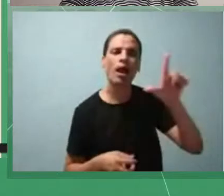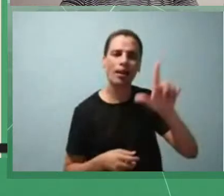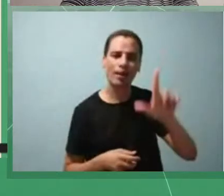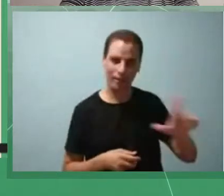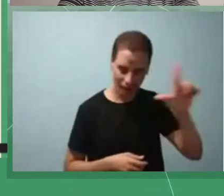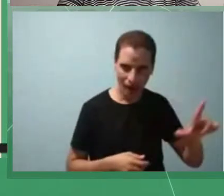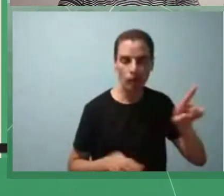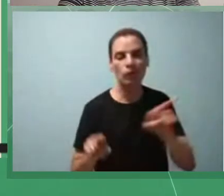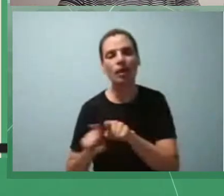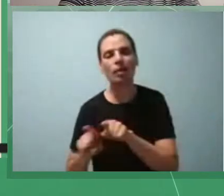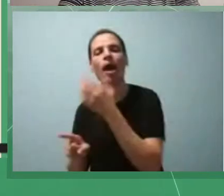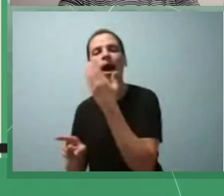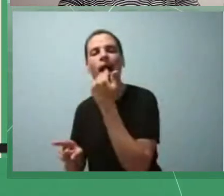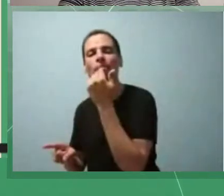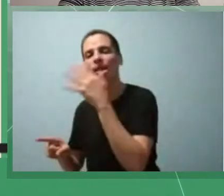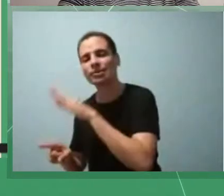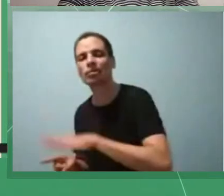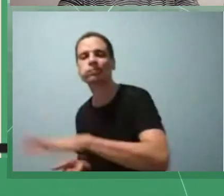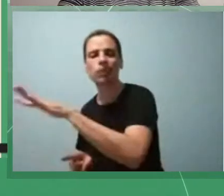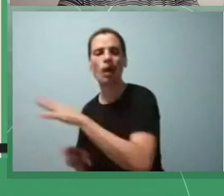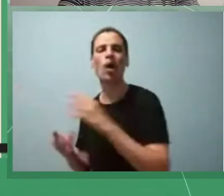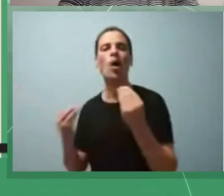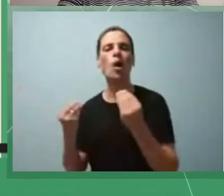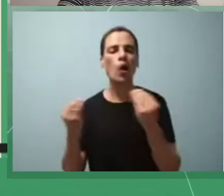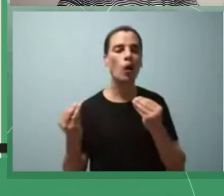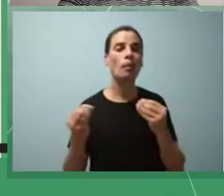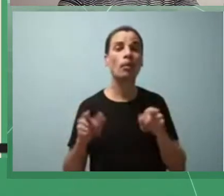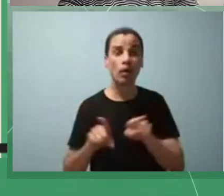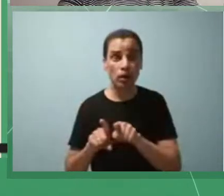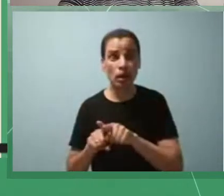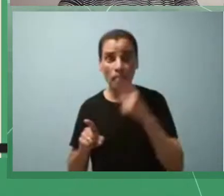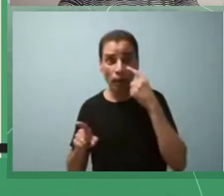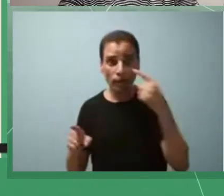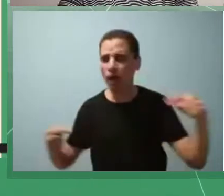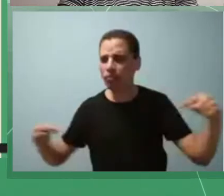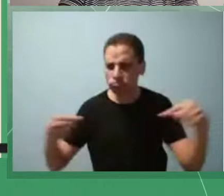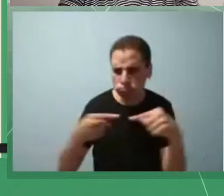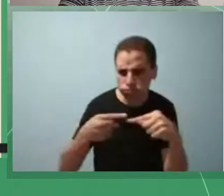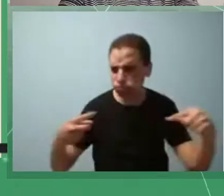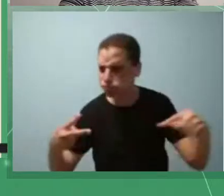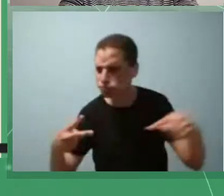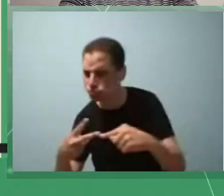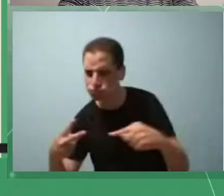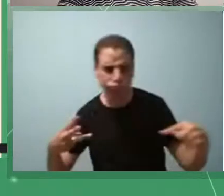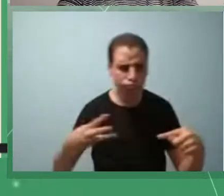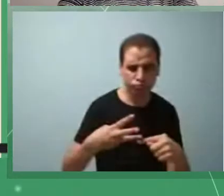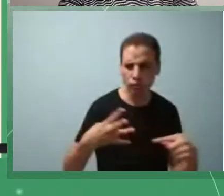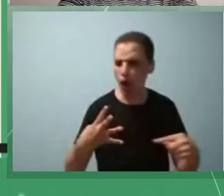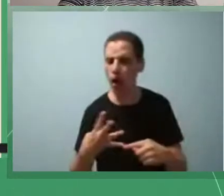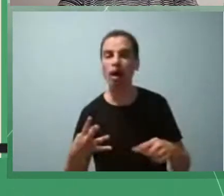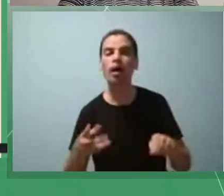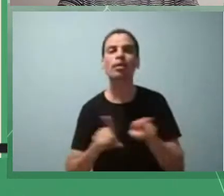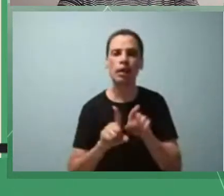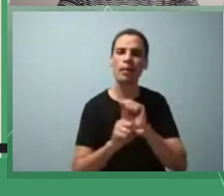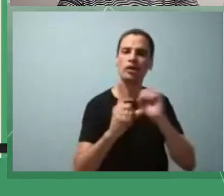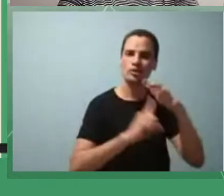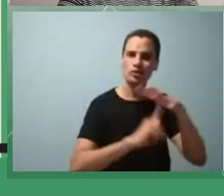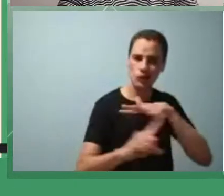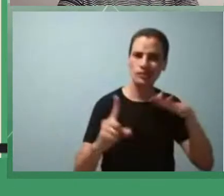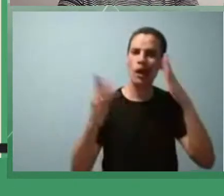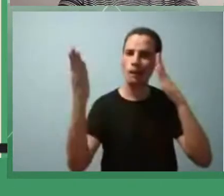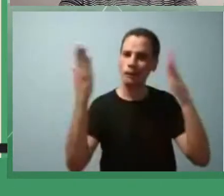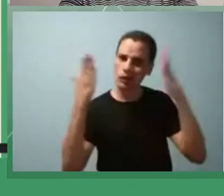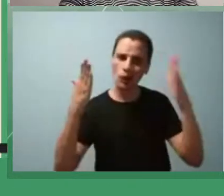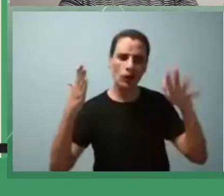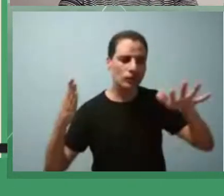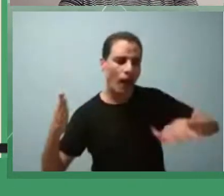da alimentação estabelecendo as aproximações que envolvem os aspectos sociais e psicológicos das